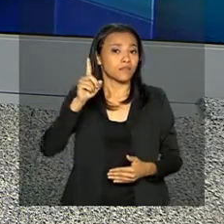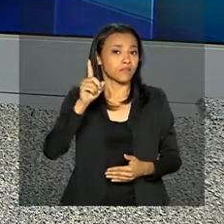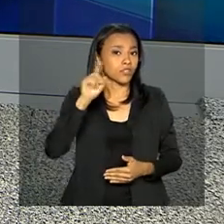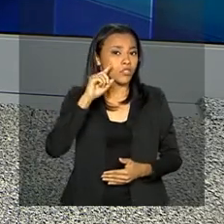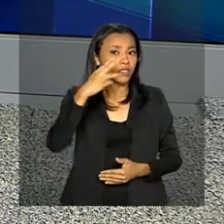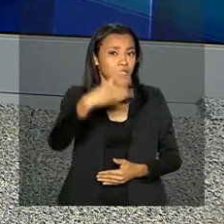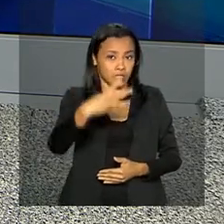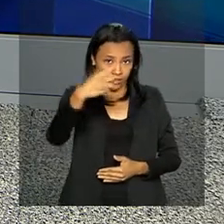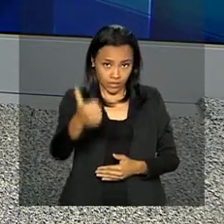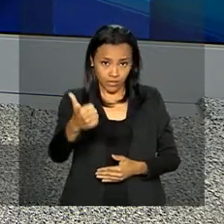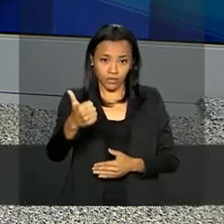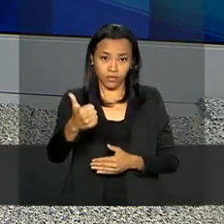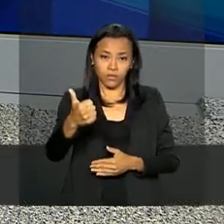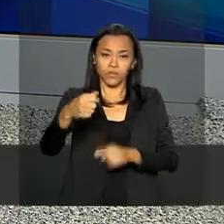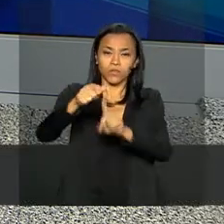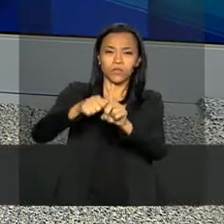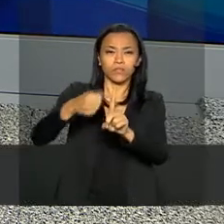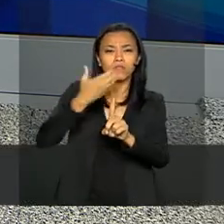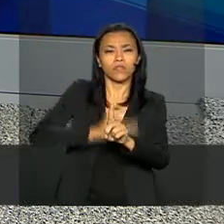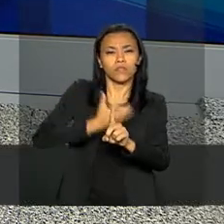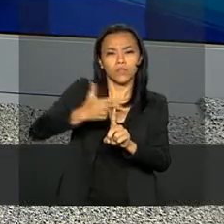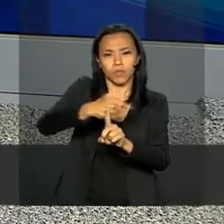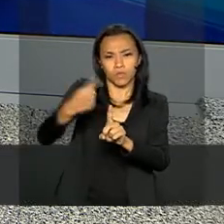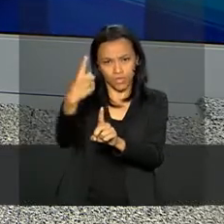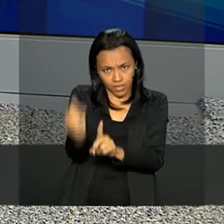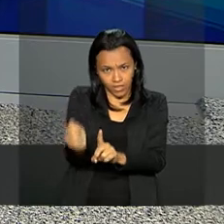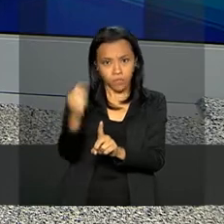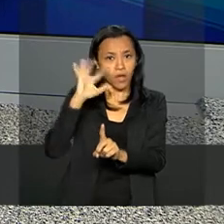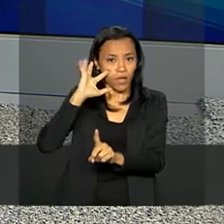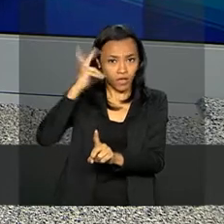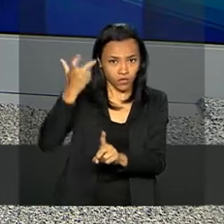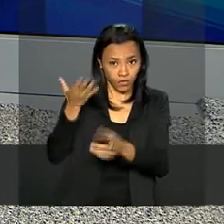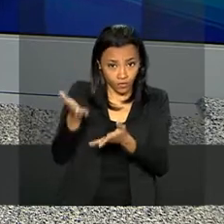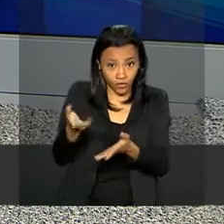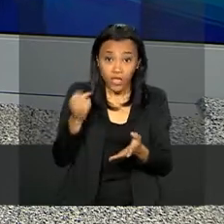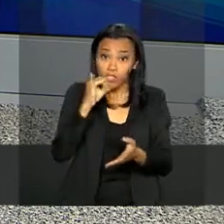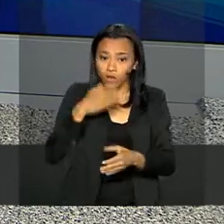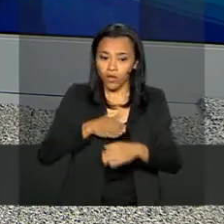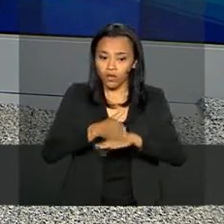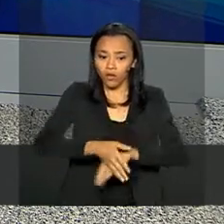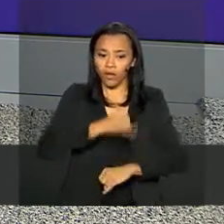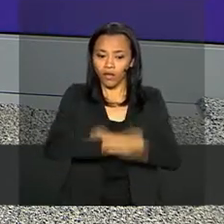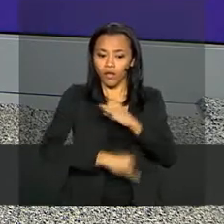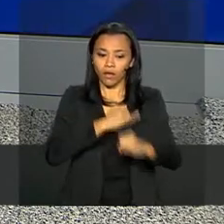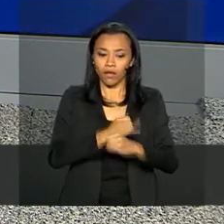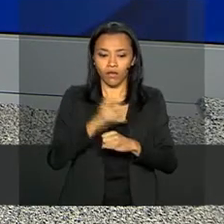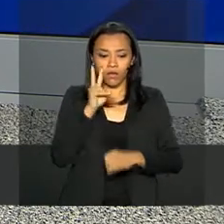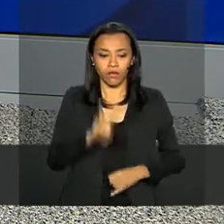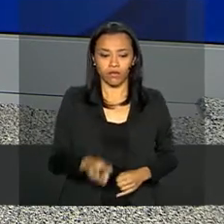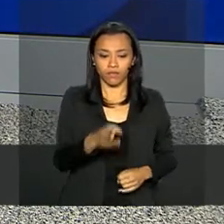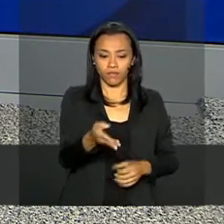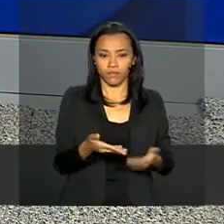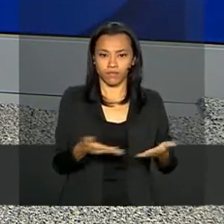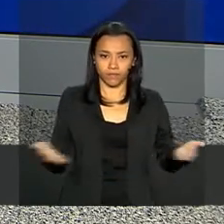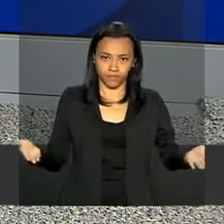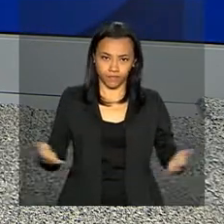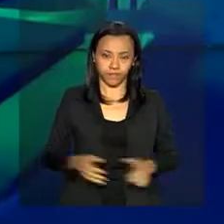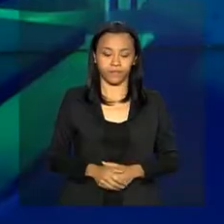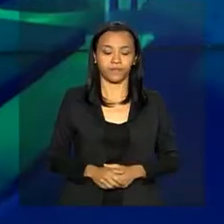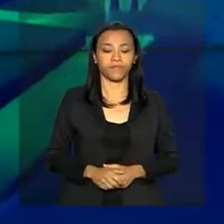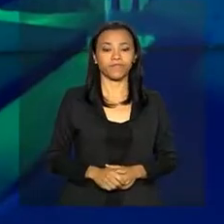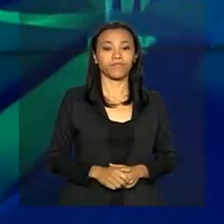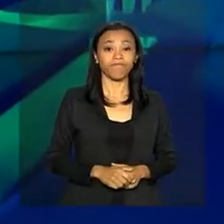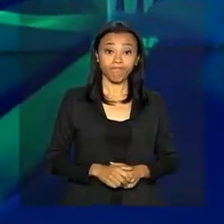2017. Para mais informações, basta acessar o CISFIES, o endereço é fies.mec.gov.br.